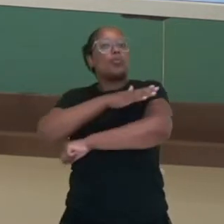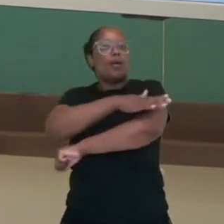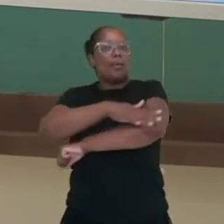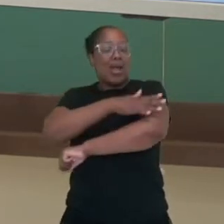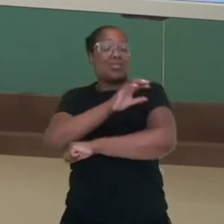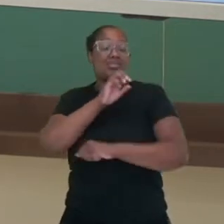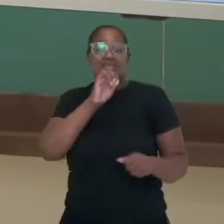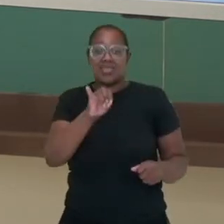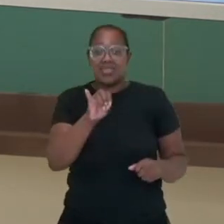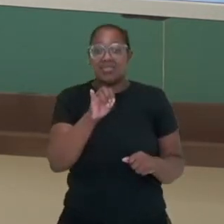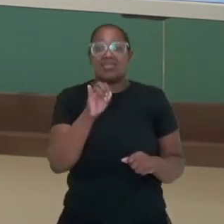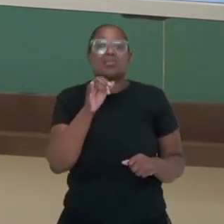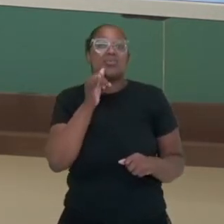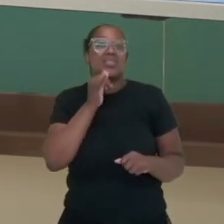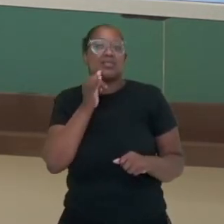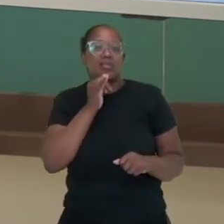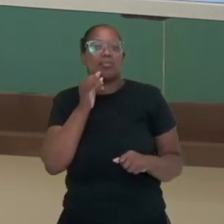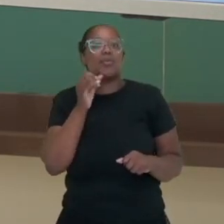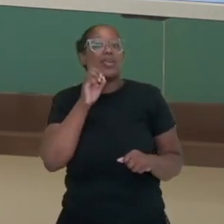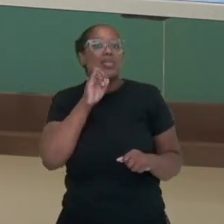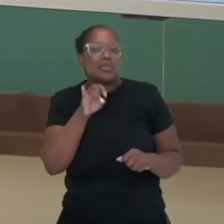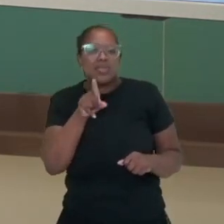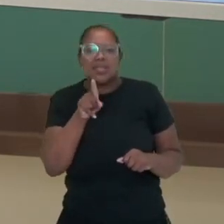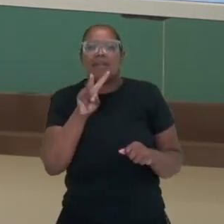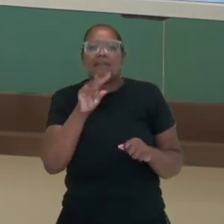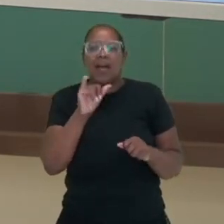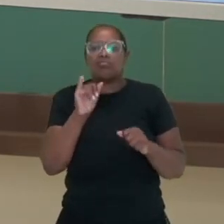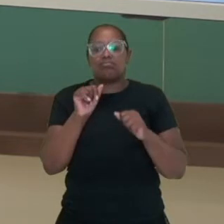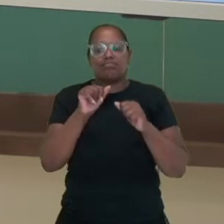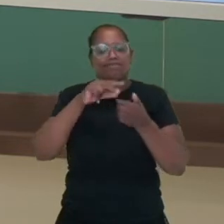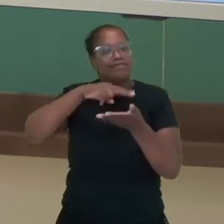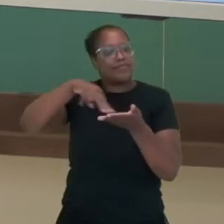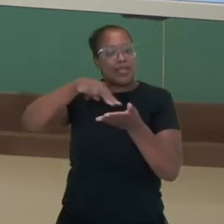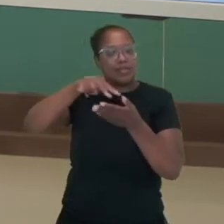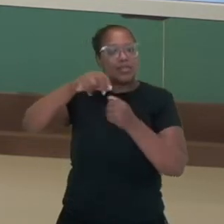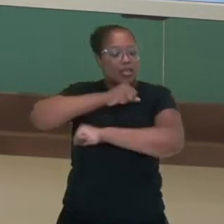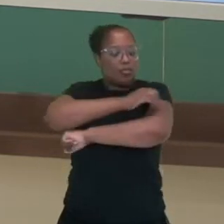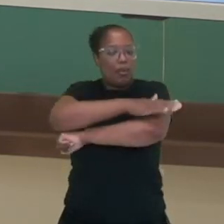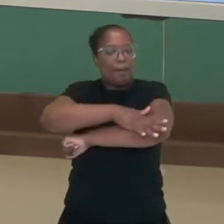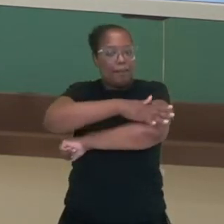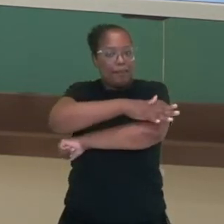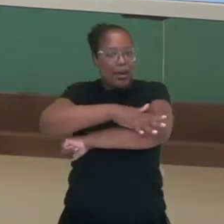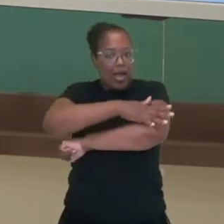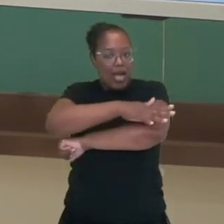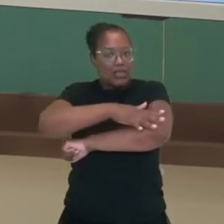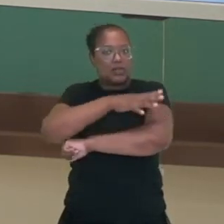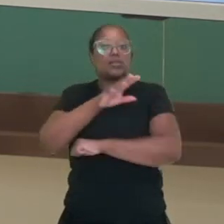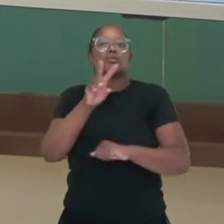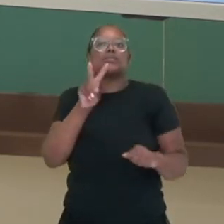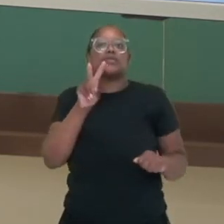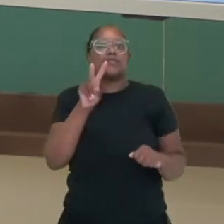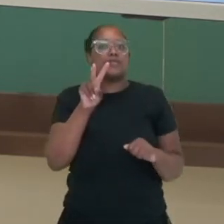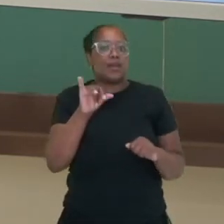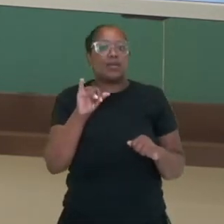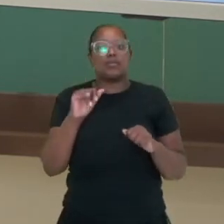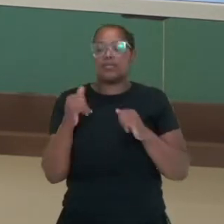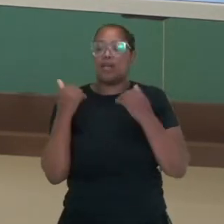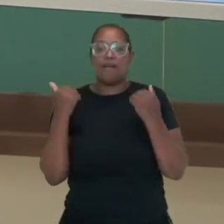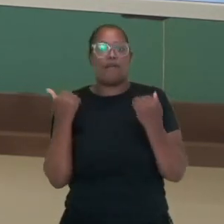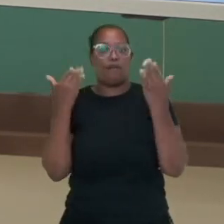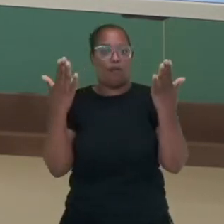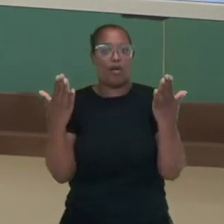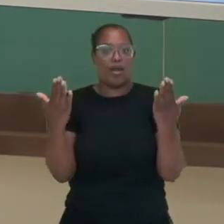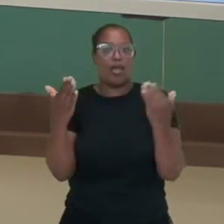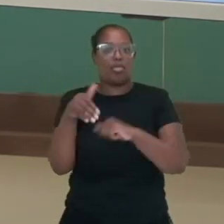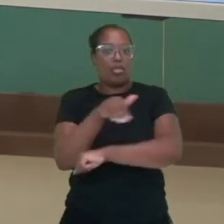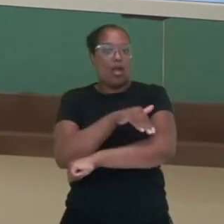dançar aí na praça da sua cidade, então nós estamos falando de um espaço externo e